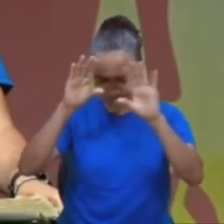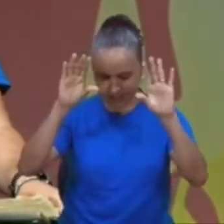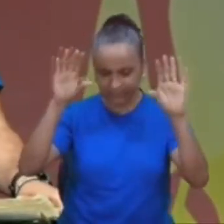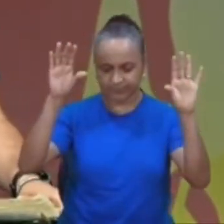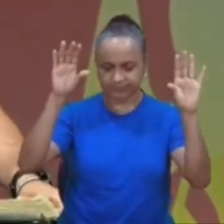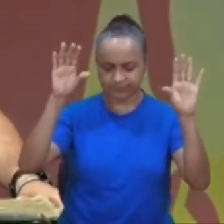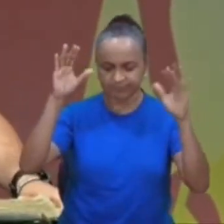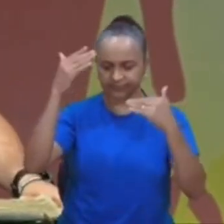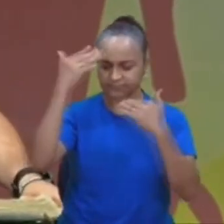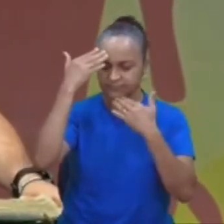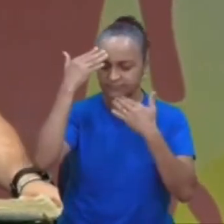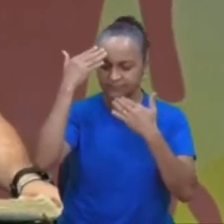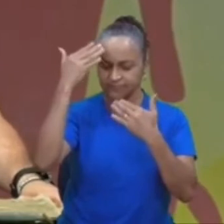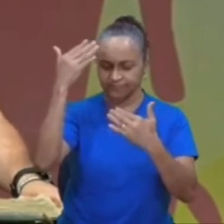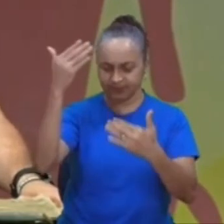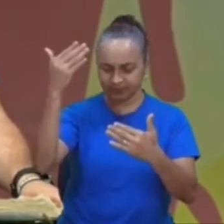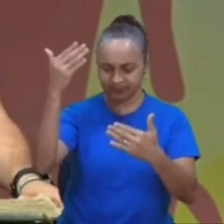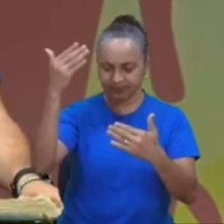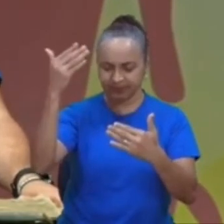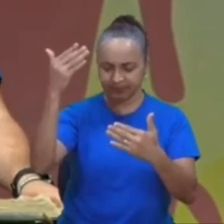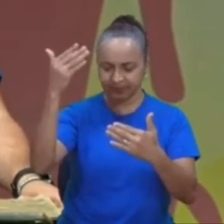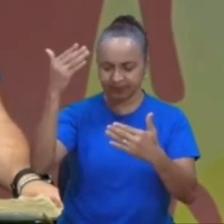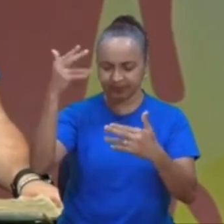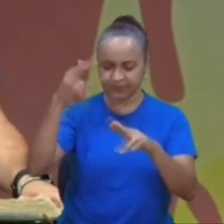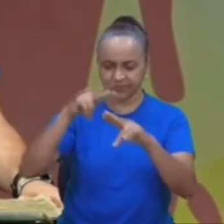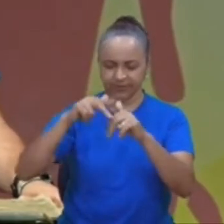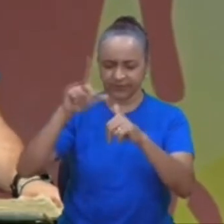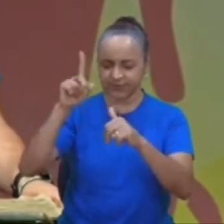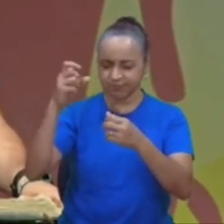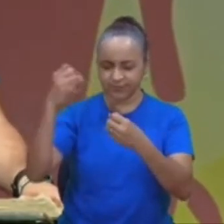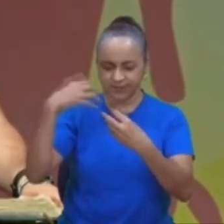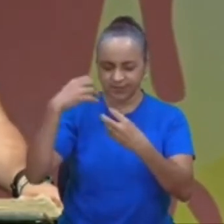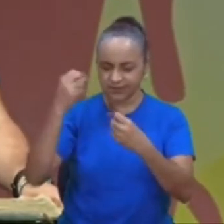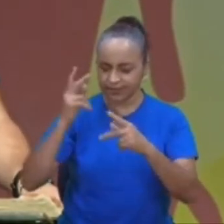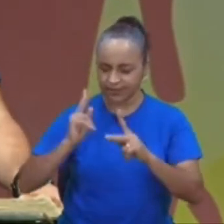muito obrigado, porque tu sempre me ensina,